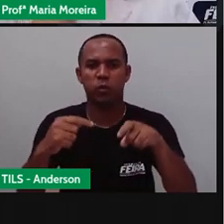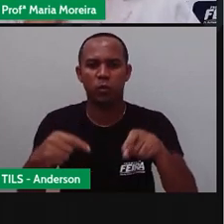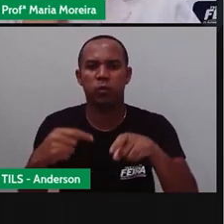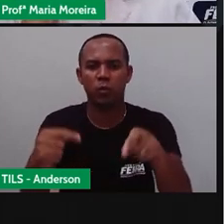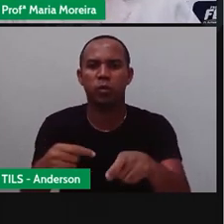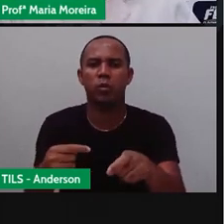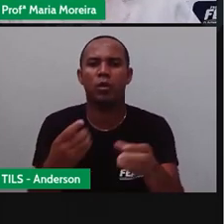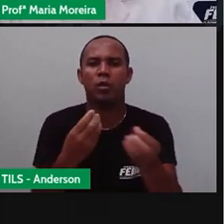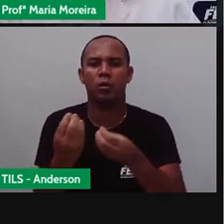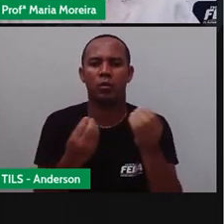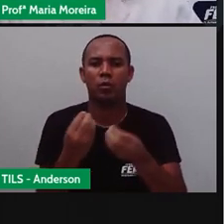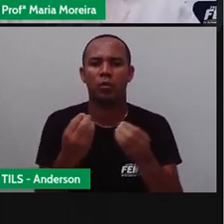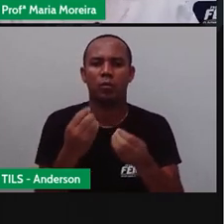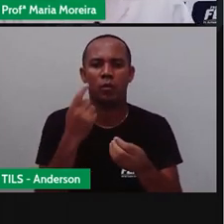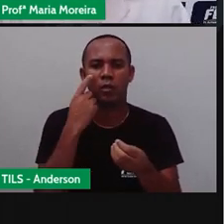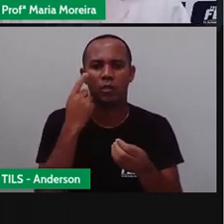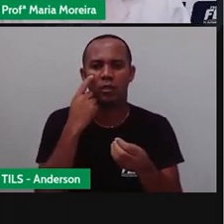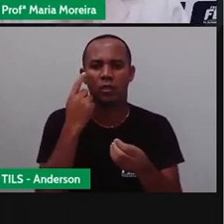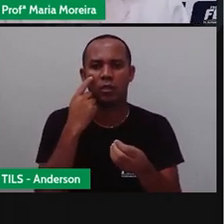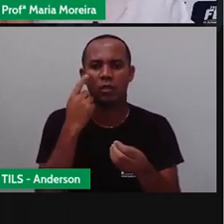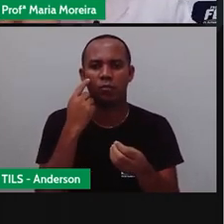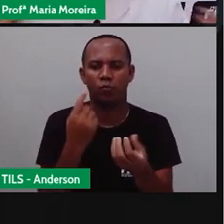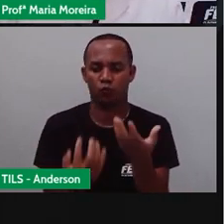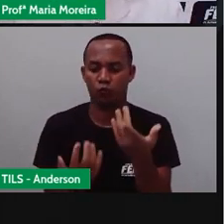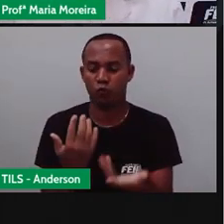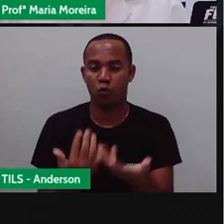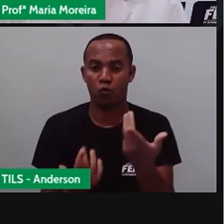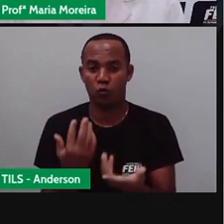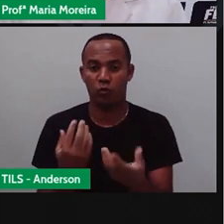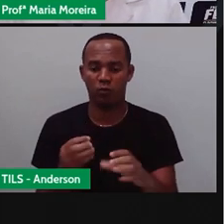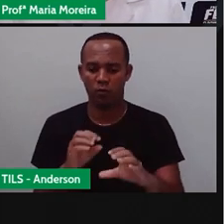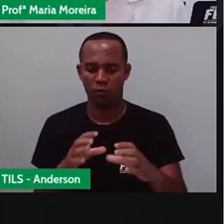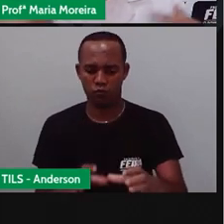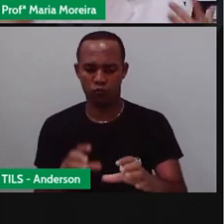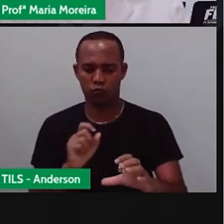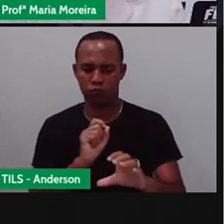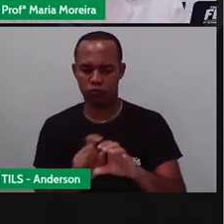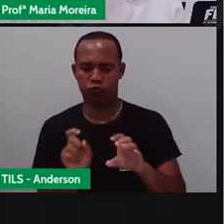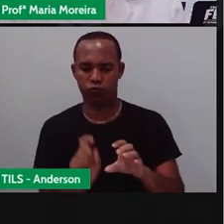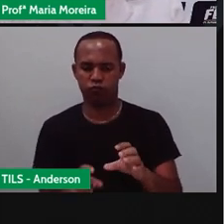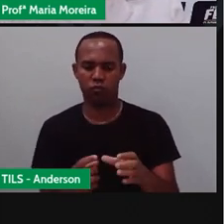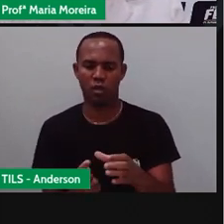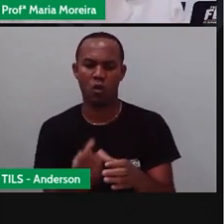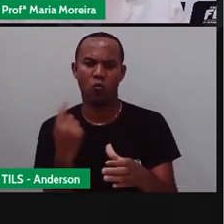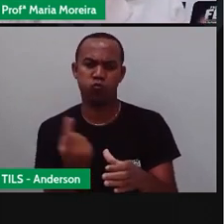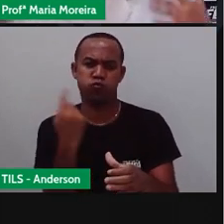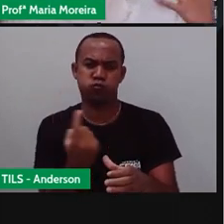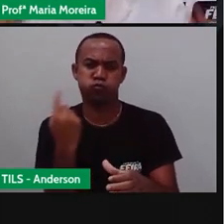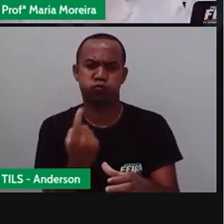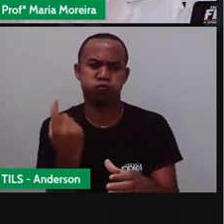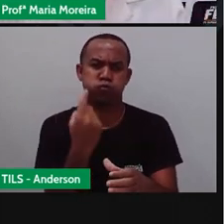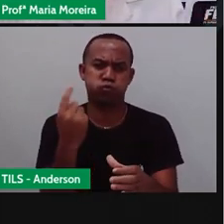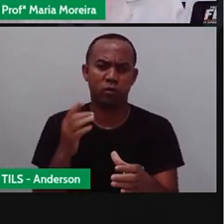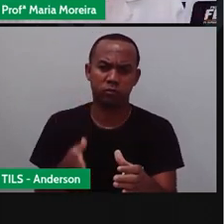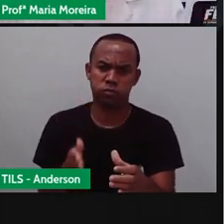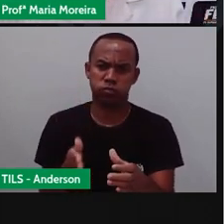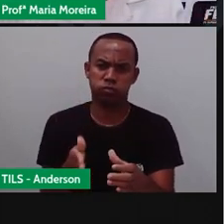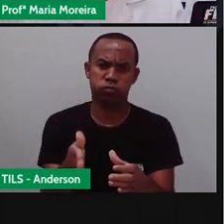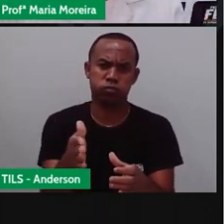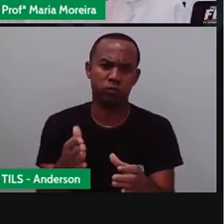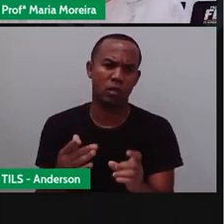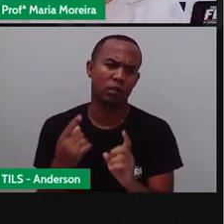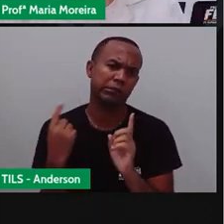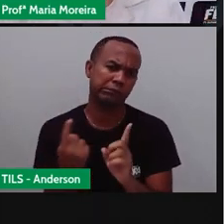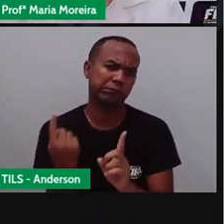com que as coisas funcionassem através do quê? Do fogo e do vapor que era produzido. Mas você pode pesquisar mais sobre isso, inclusive conversar aí com o seu